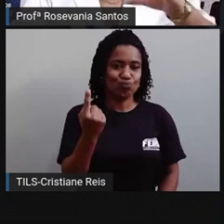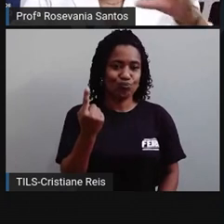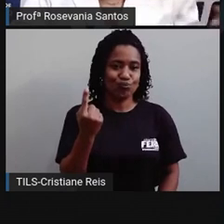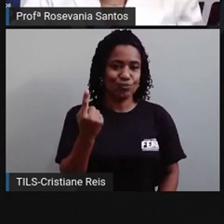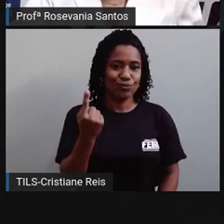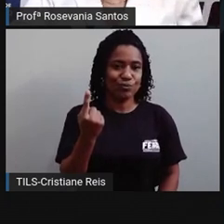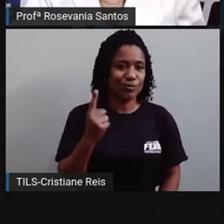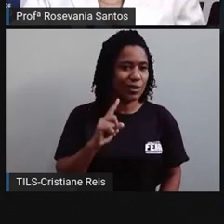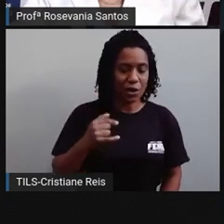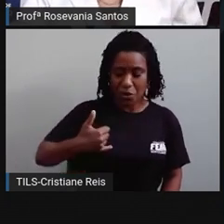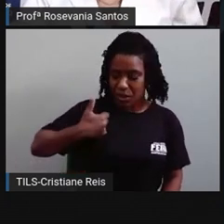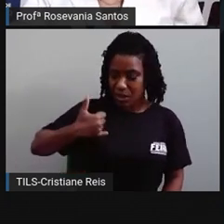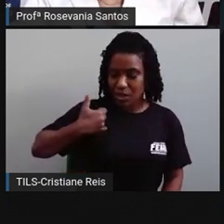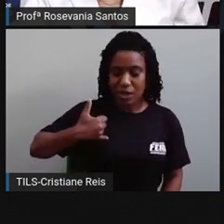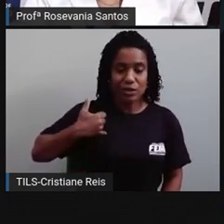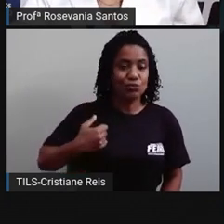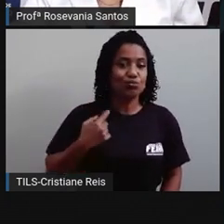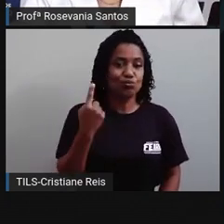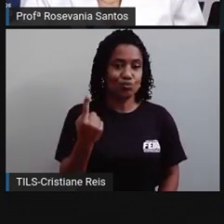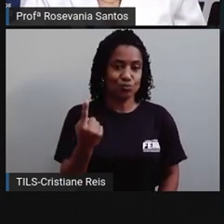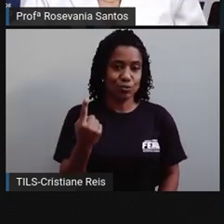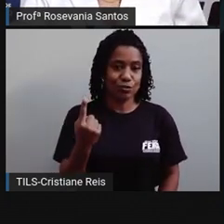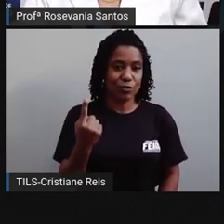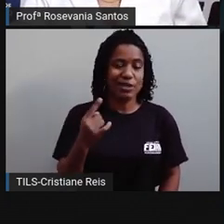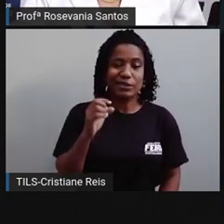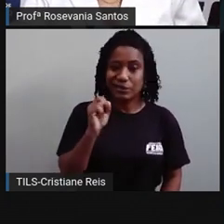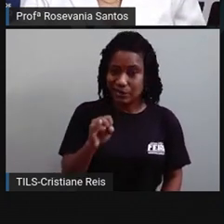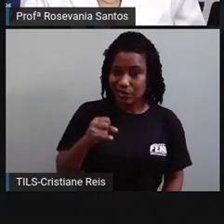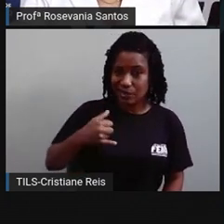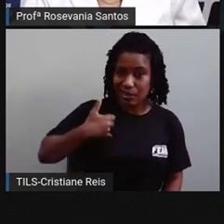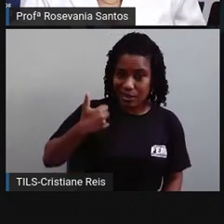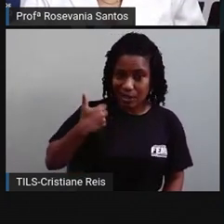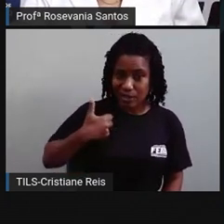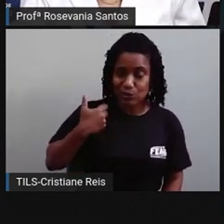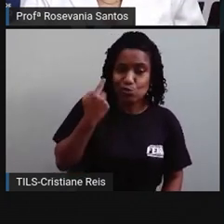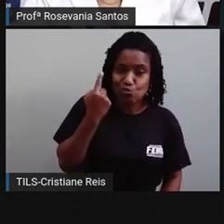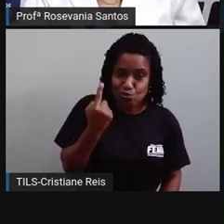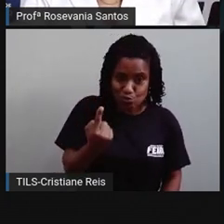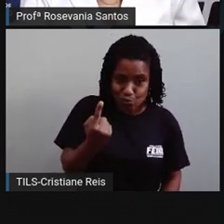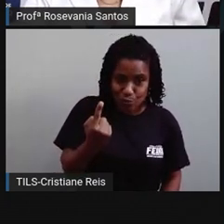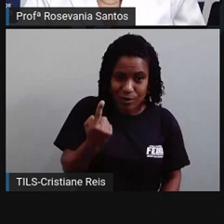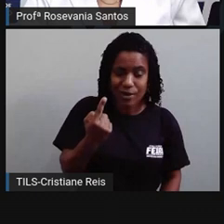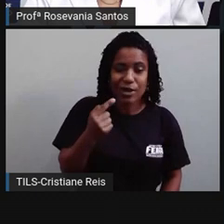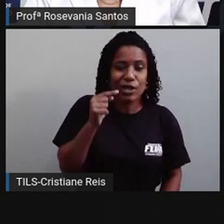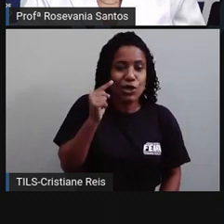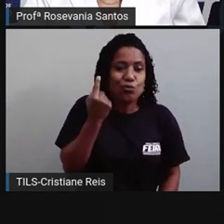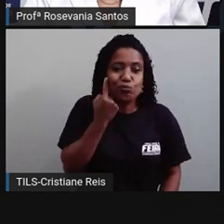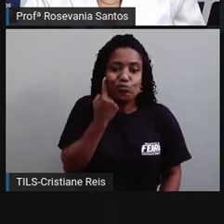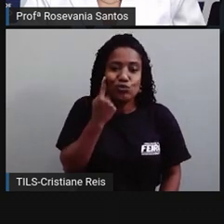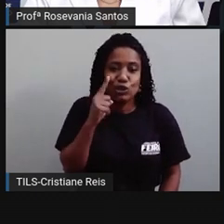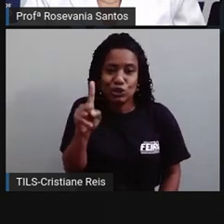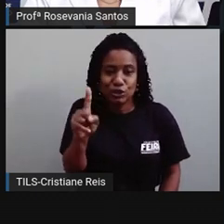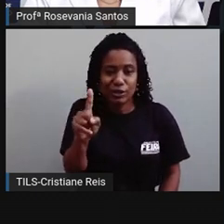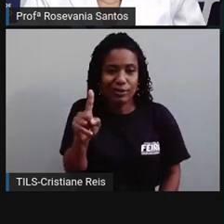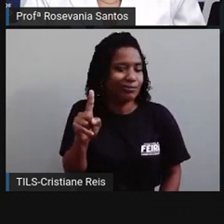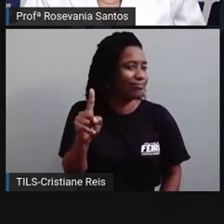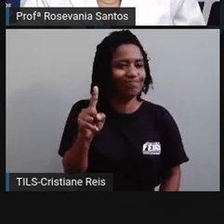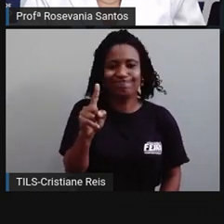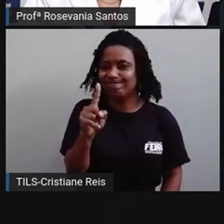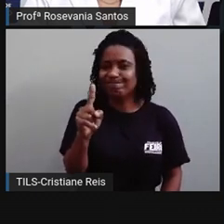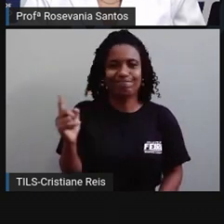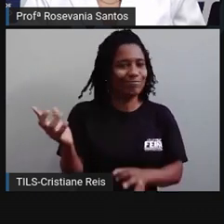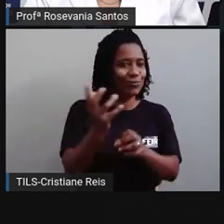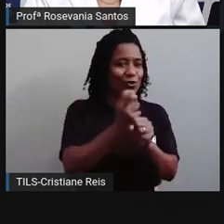dia não entra mais nessa taxa aí. Então, a taxa de mortalidade infantil é somente até aquelas